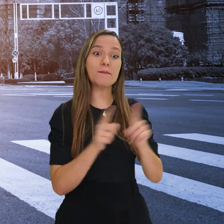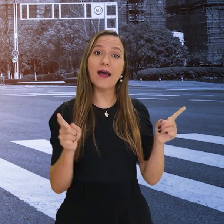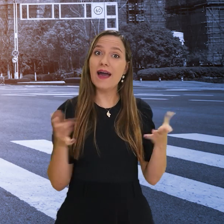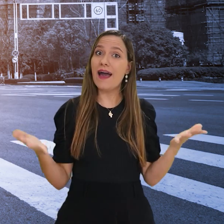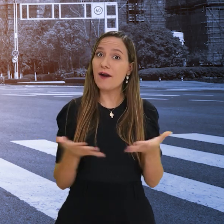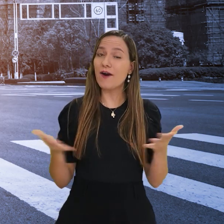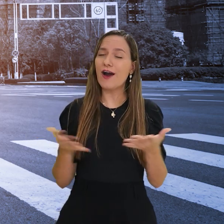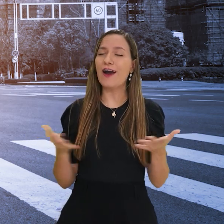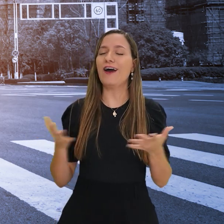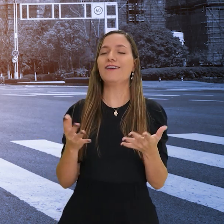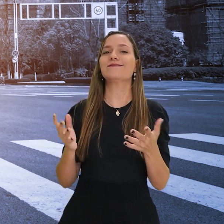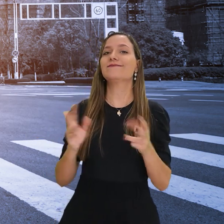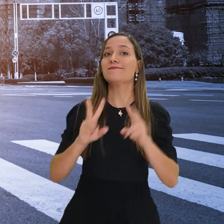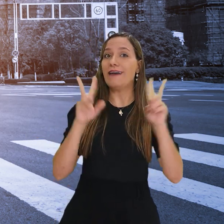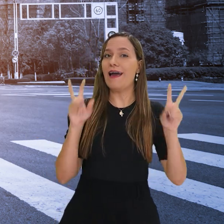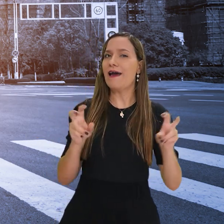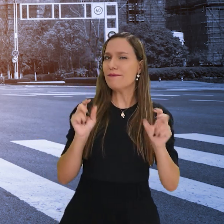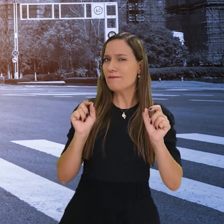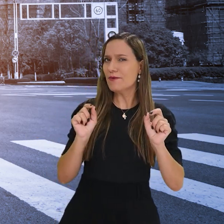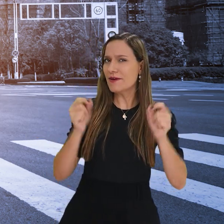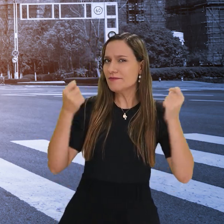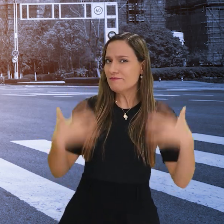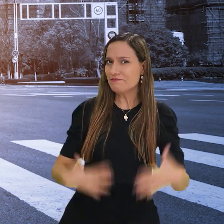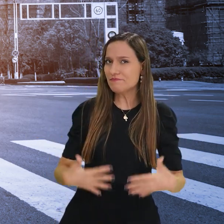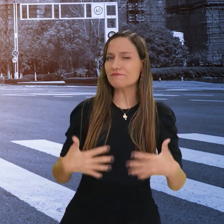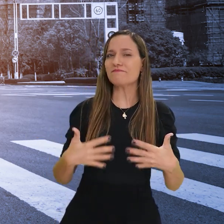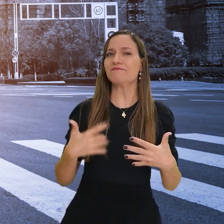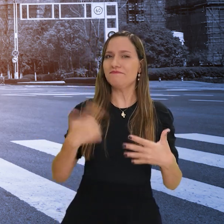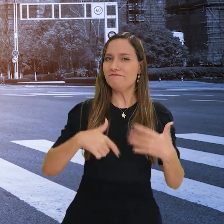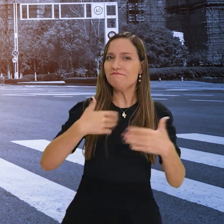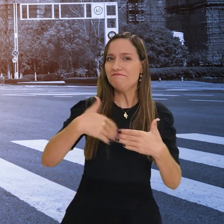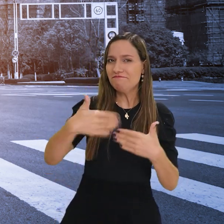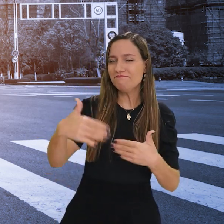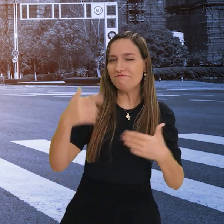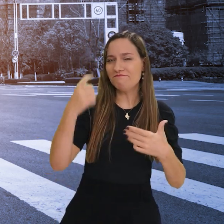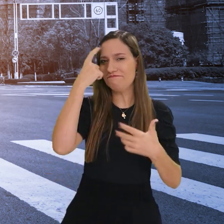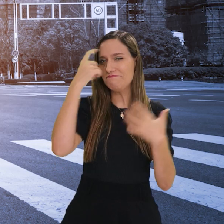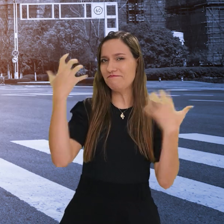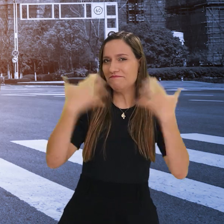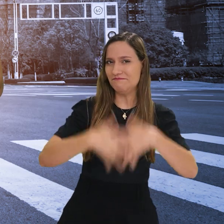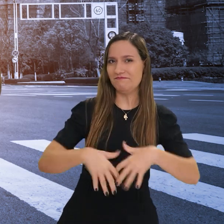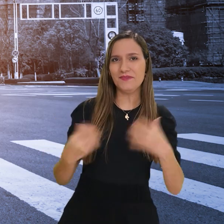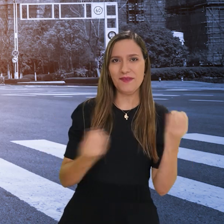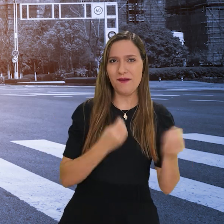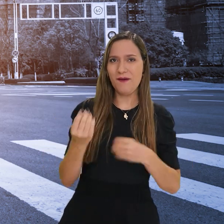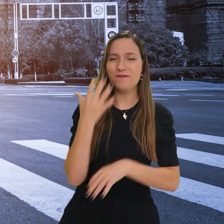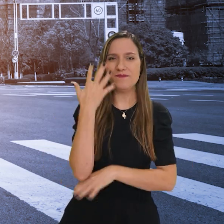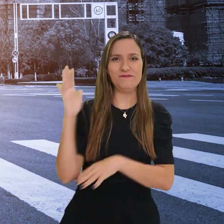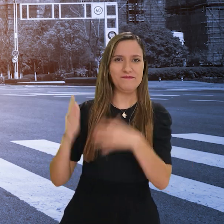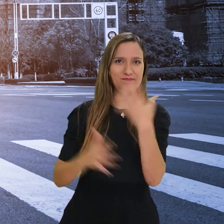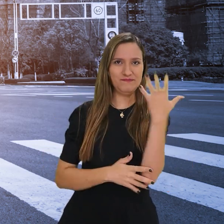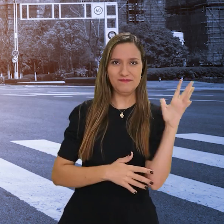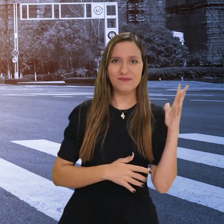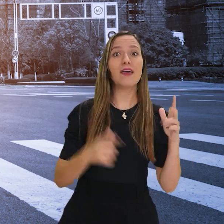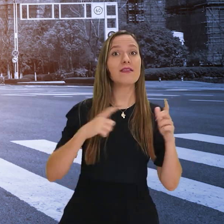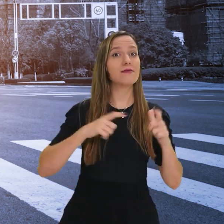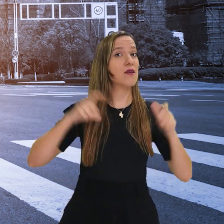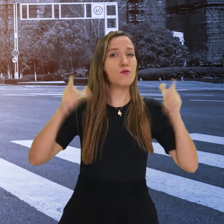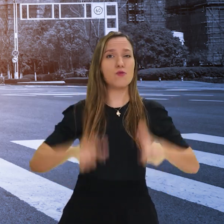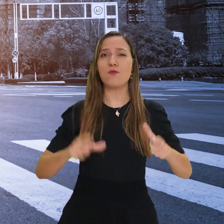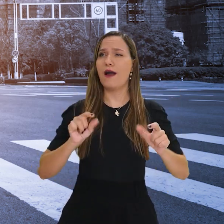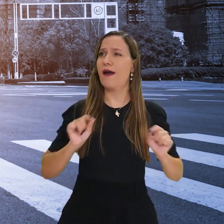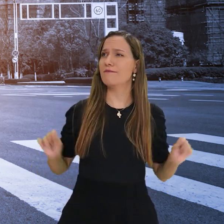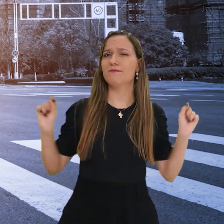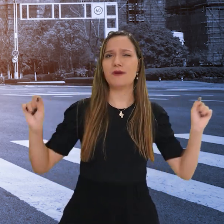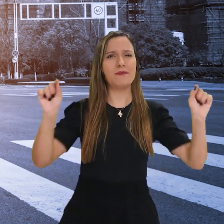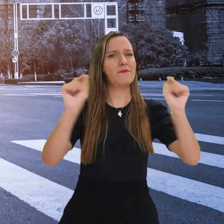Achei maravilhoso. Mas, né, voltando aqui para o nosso assunto, desenvolvendo mais essa linha de raciocínio sobre